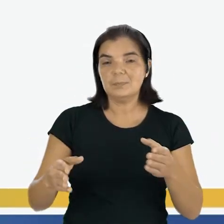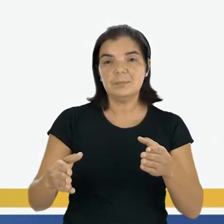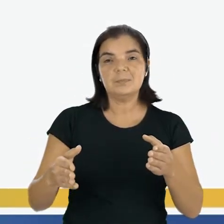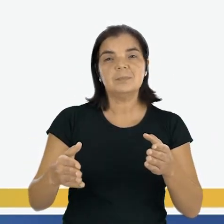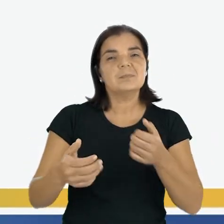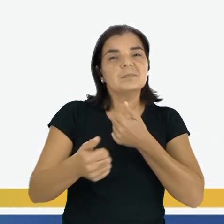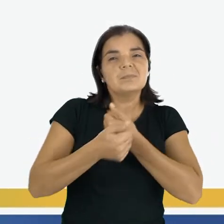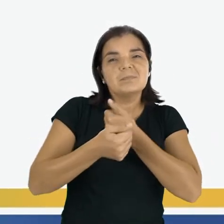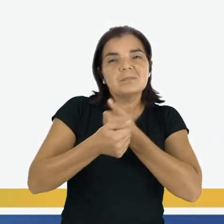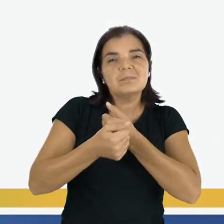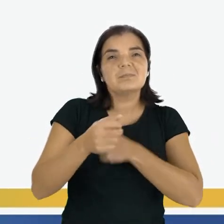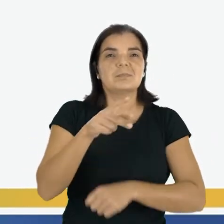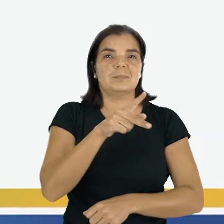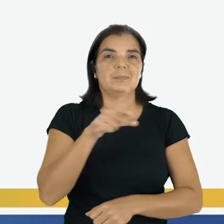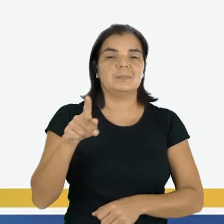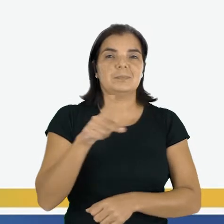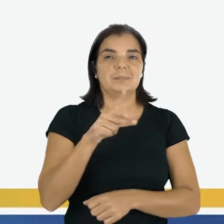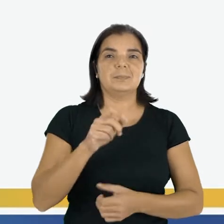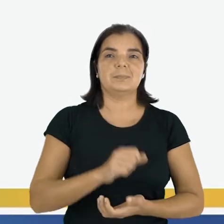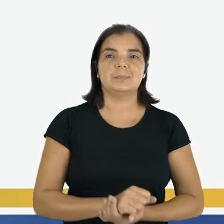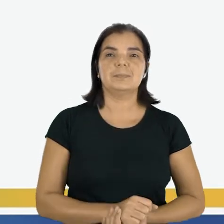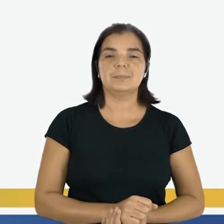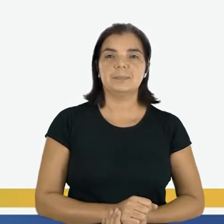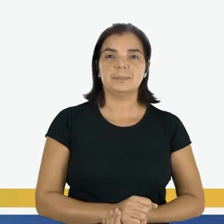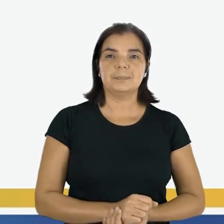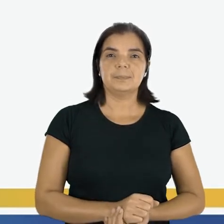está bem pertinho da mesa da professora.